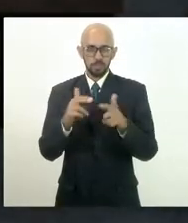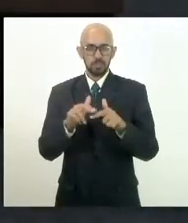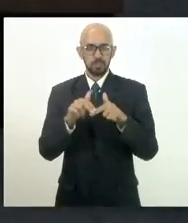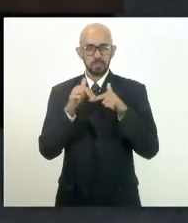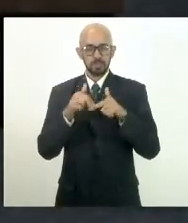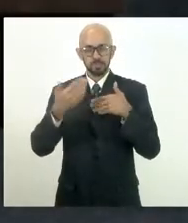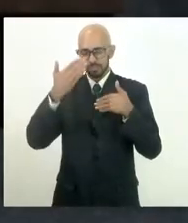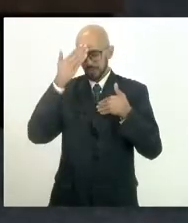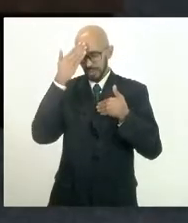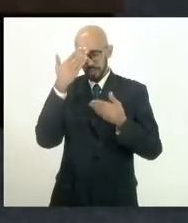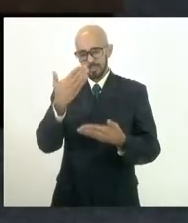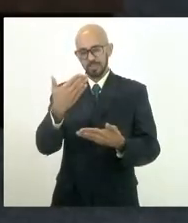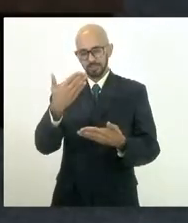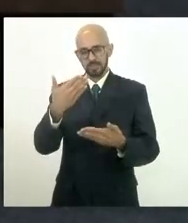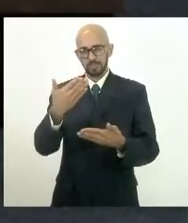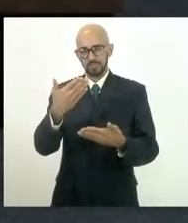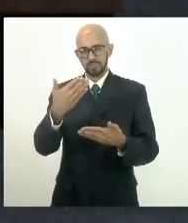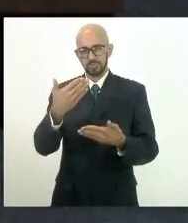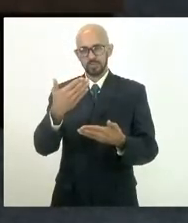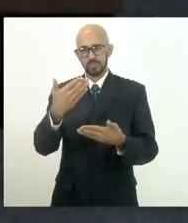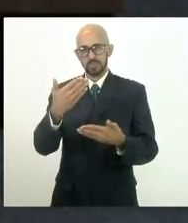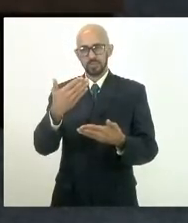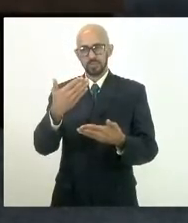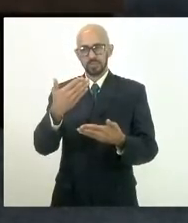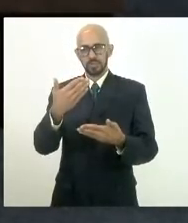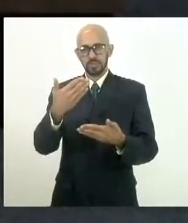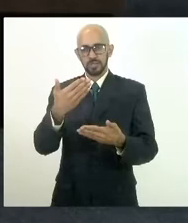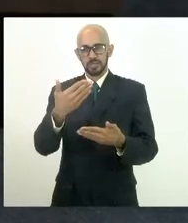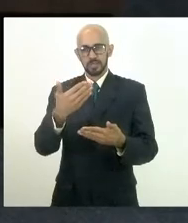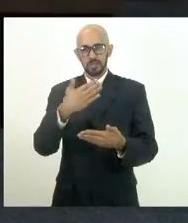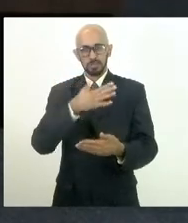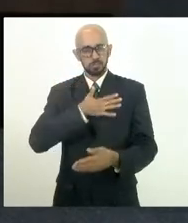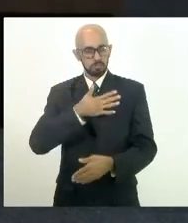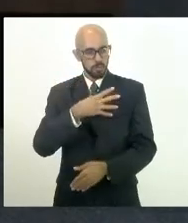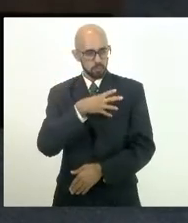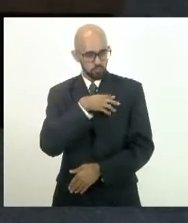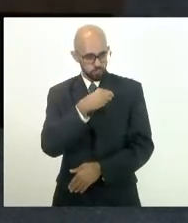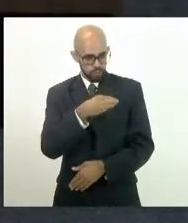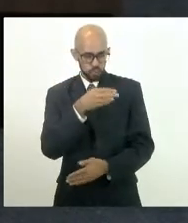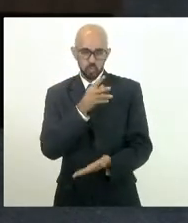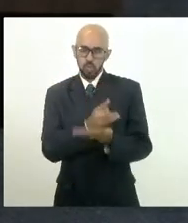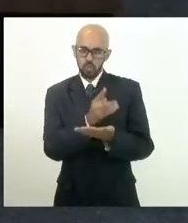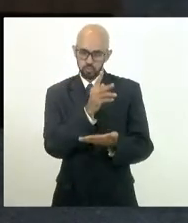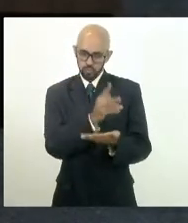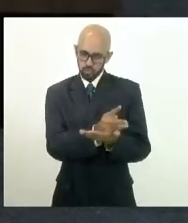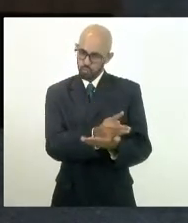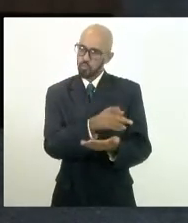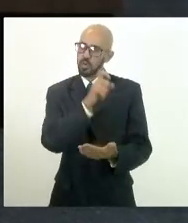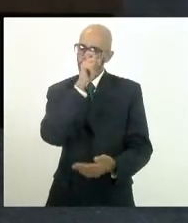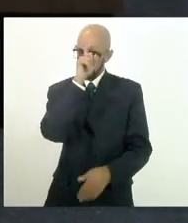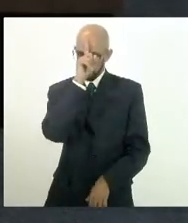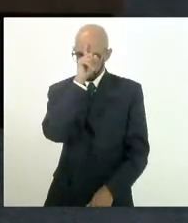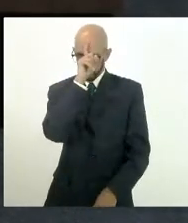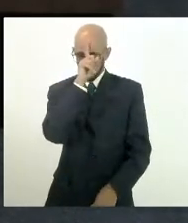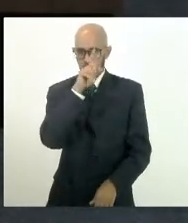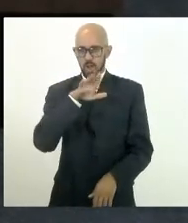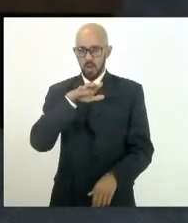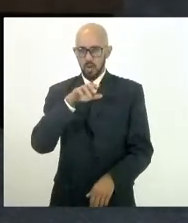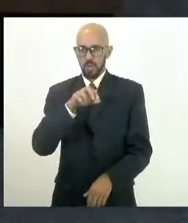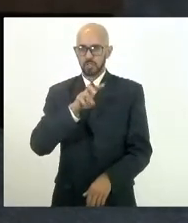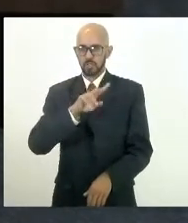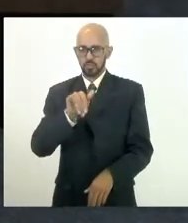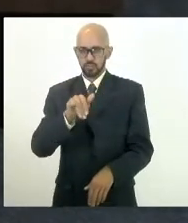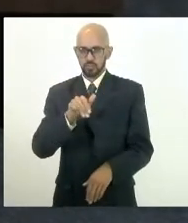agradecimentos. Ele está internado ainda, continua. Nós vamos